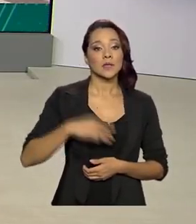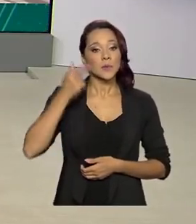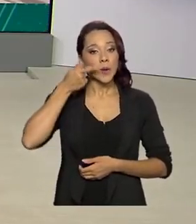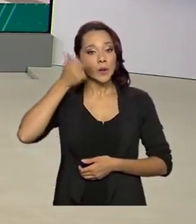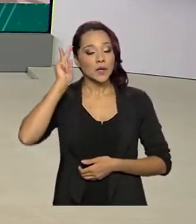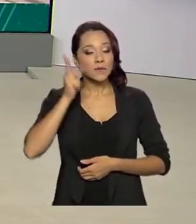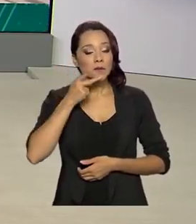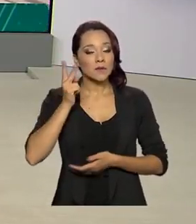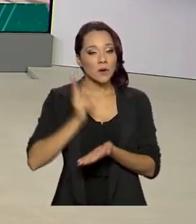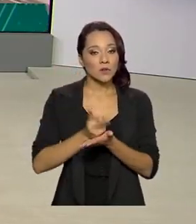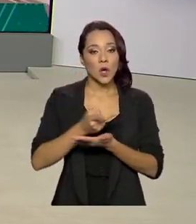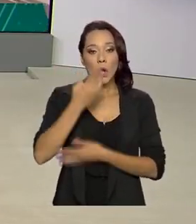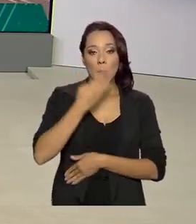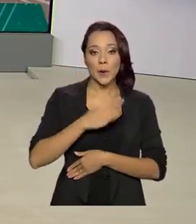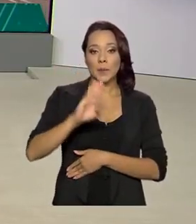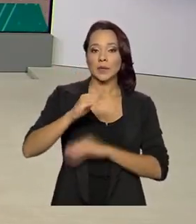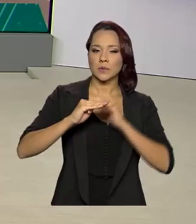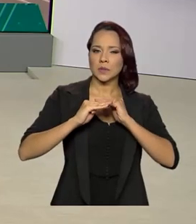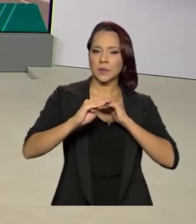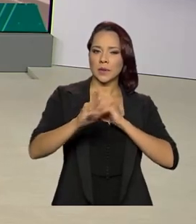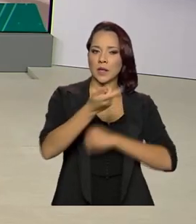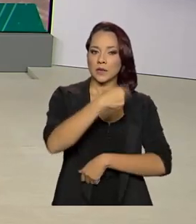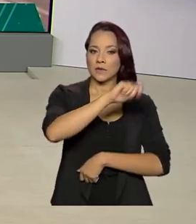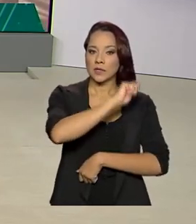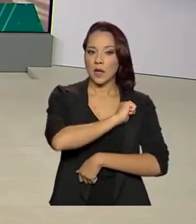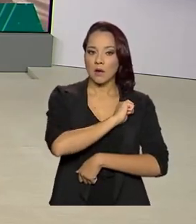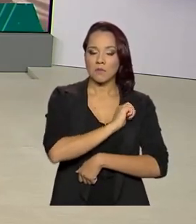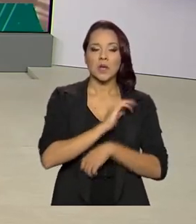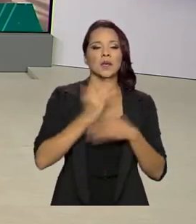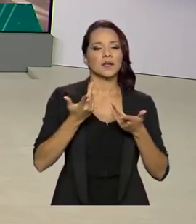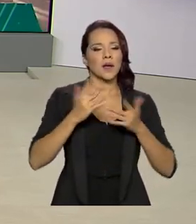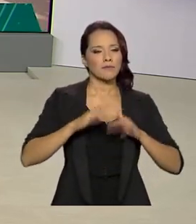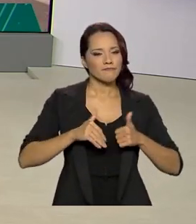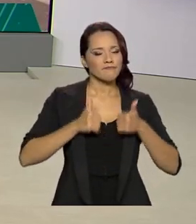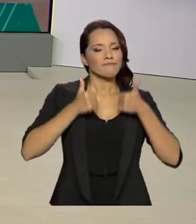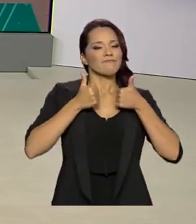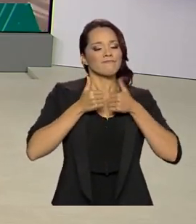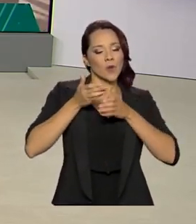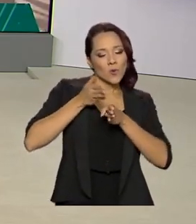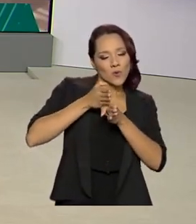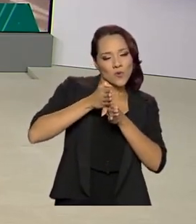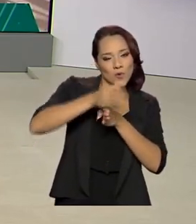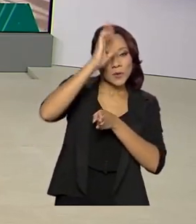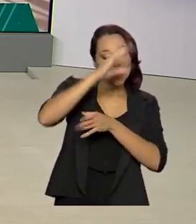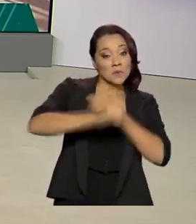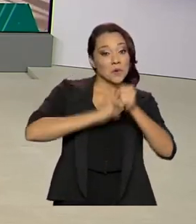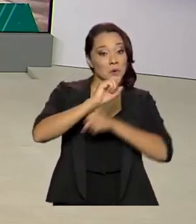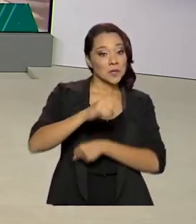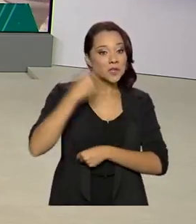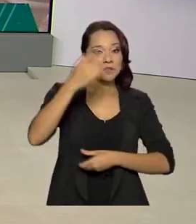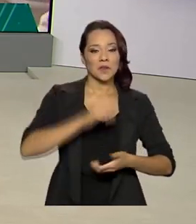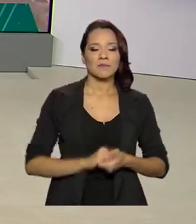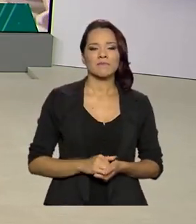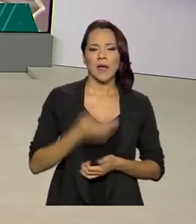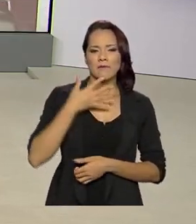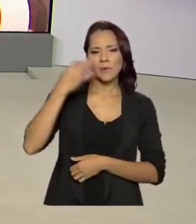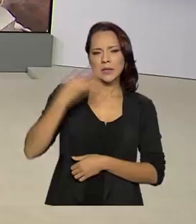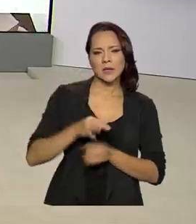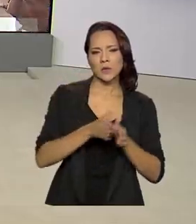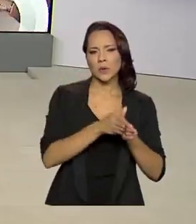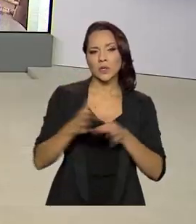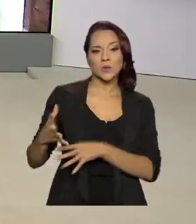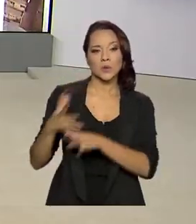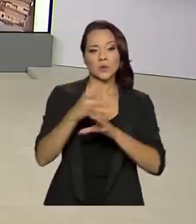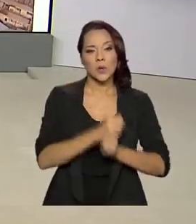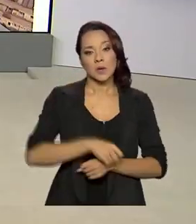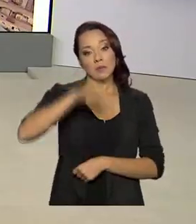que vai manter o compromisso com a estabilidade fiscal e que está otimista com os rumos do país no ano que vem. A afirmação foi durante o